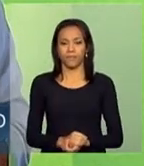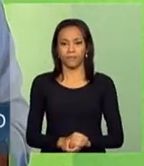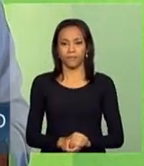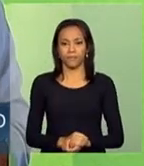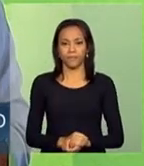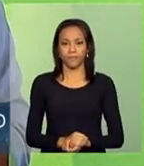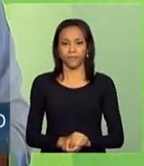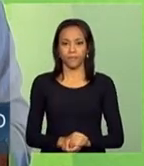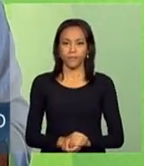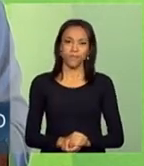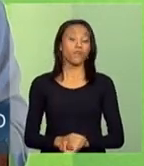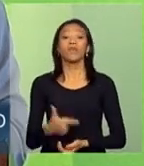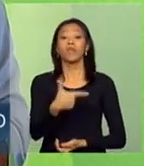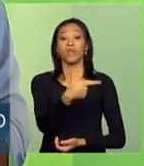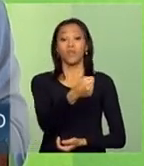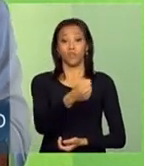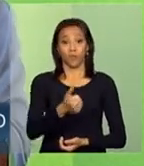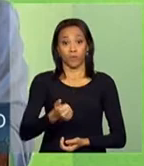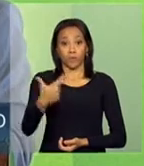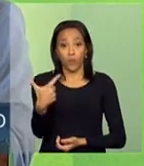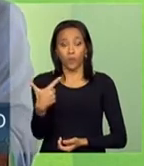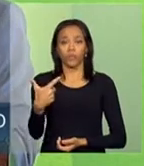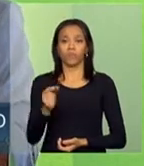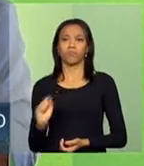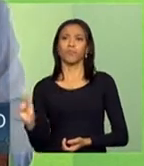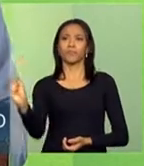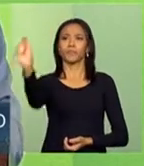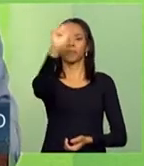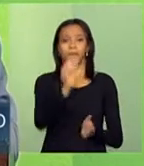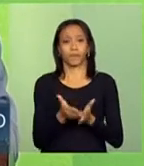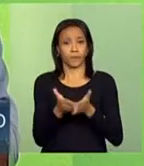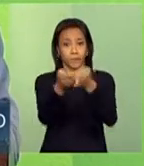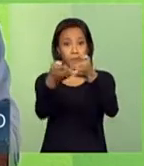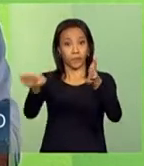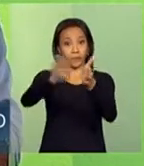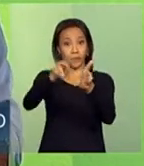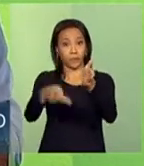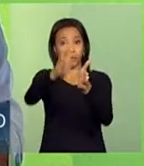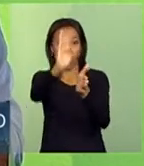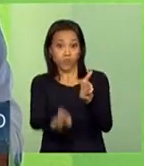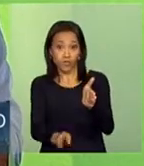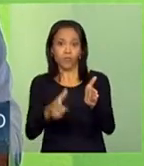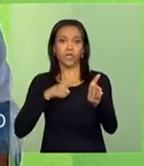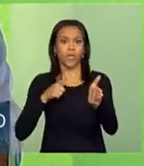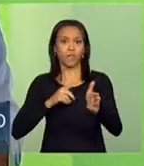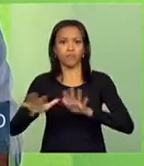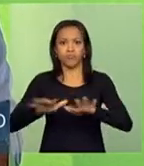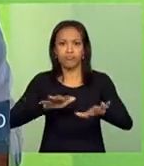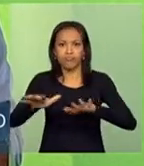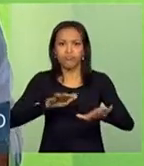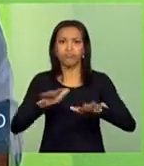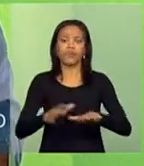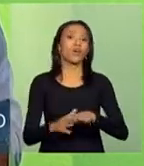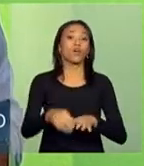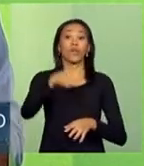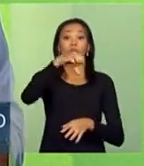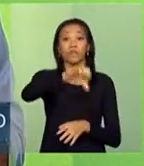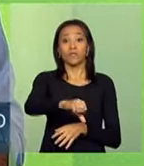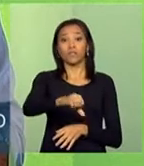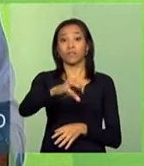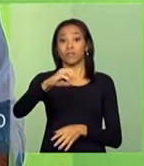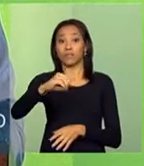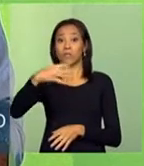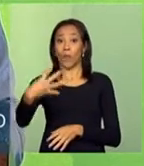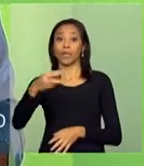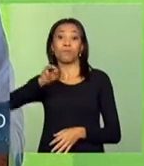Em 2012, os portos brasileiros registraram a movimentação de 904 milhões de toneladas.